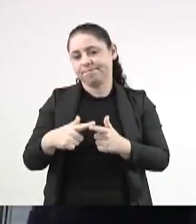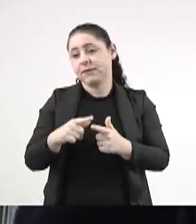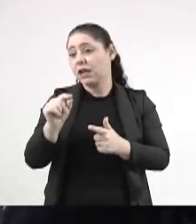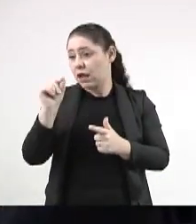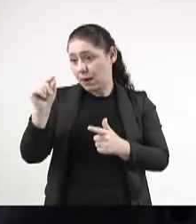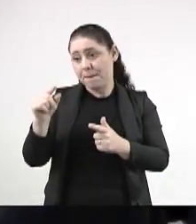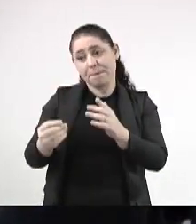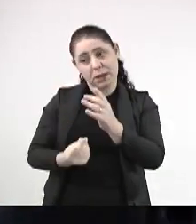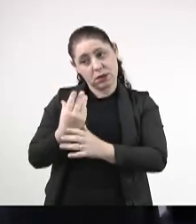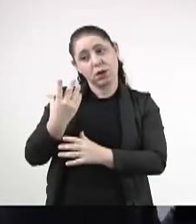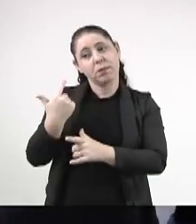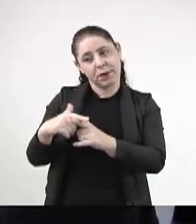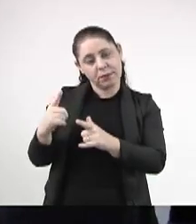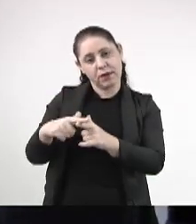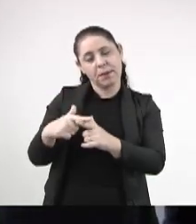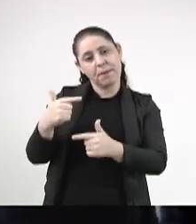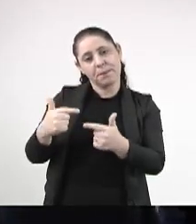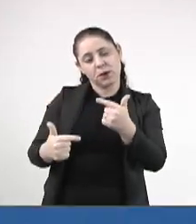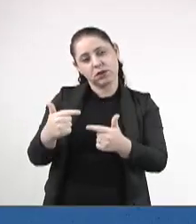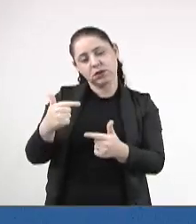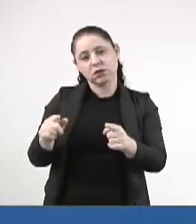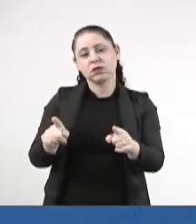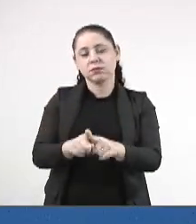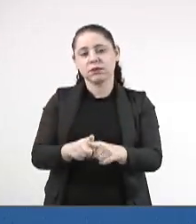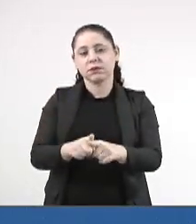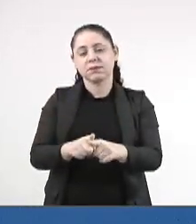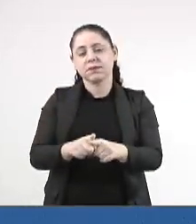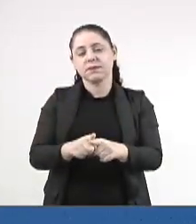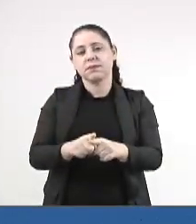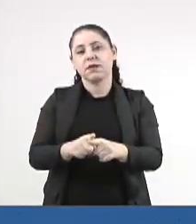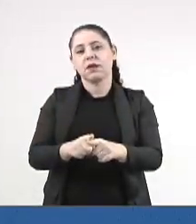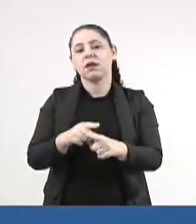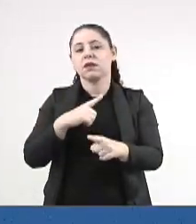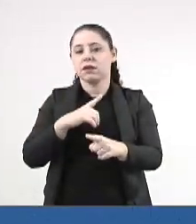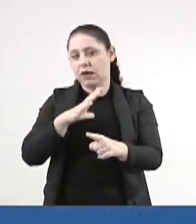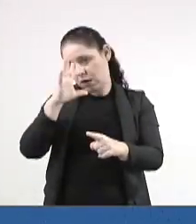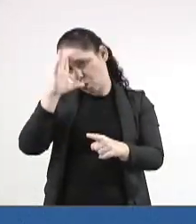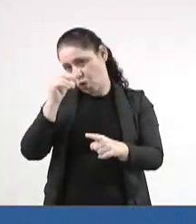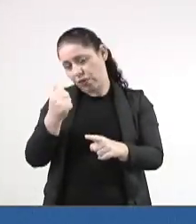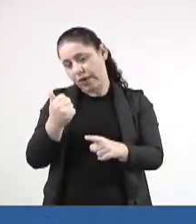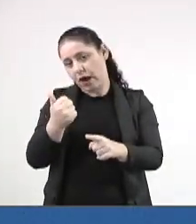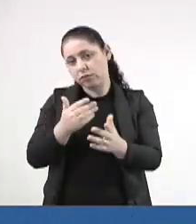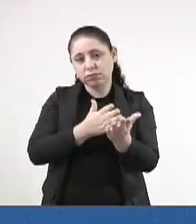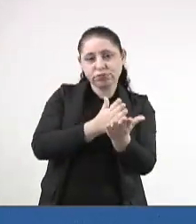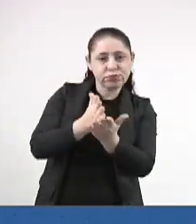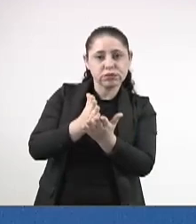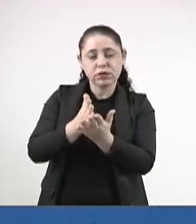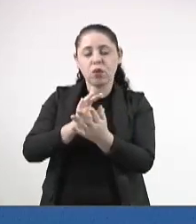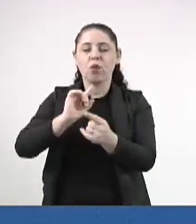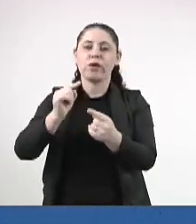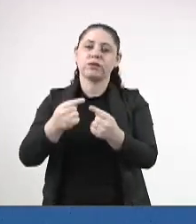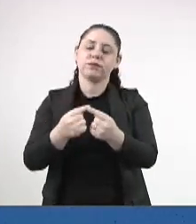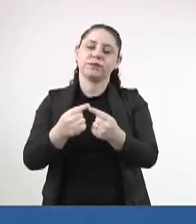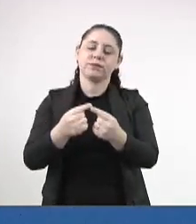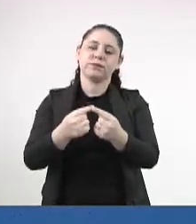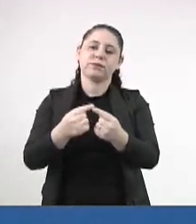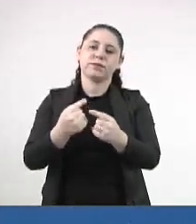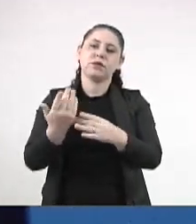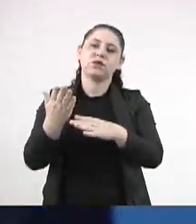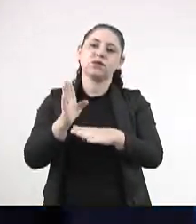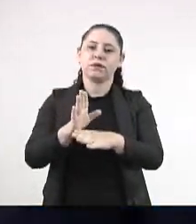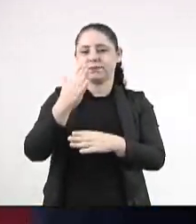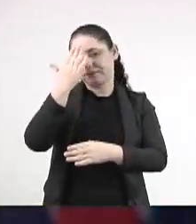cria o problema. Então, eu acho que dentro da política reversa pode ser também um caminho para atingir esse objetivo. Era essa a minha contribuição.